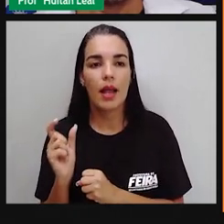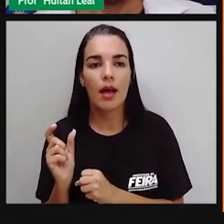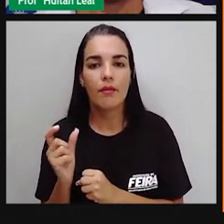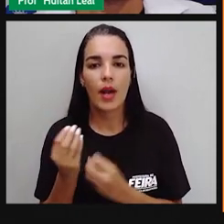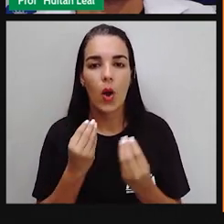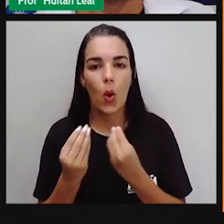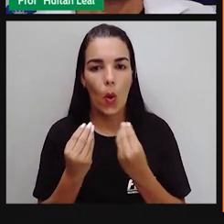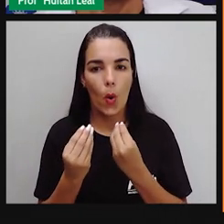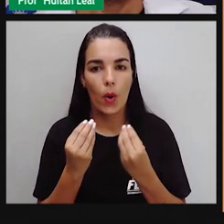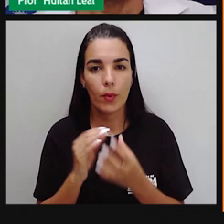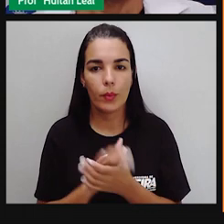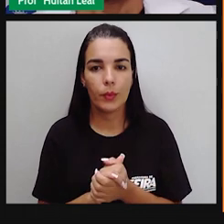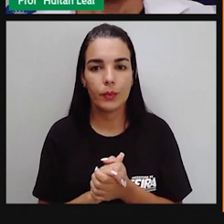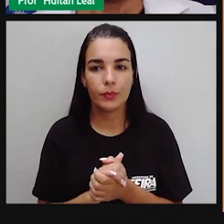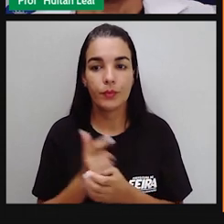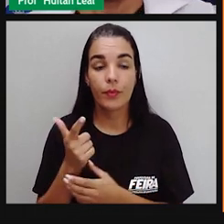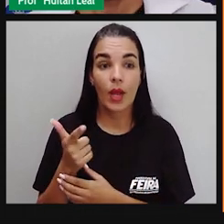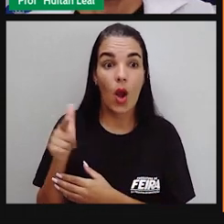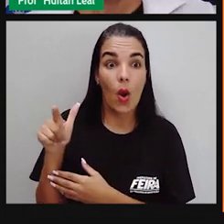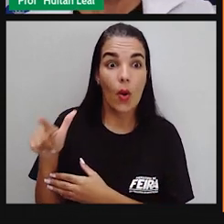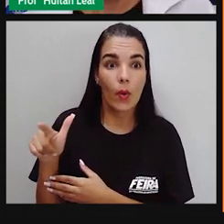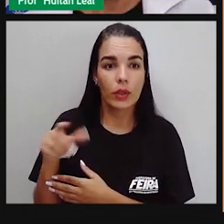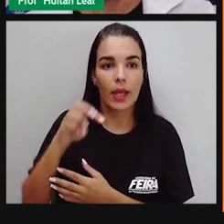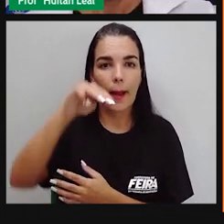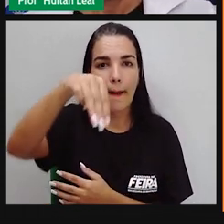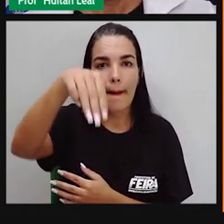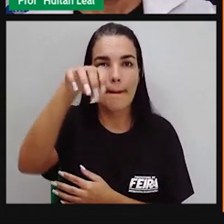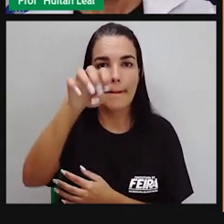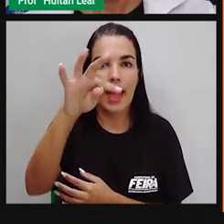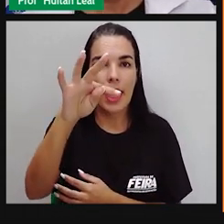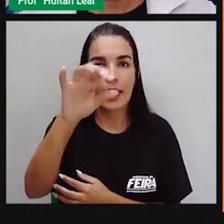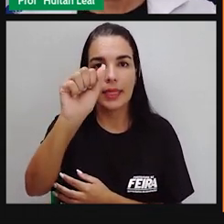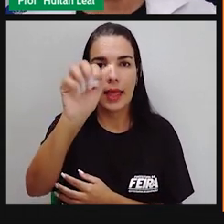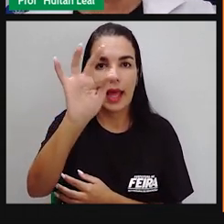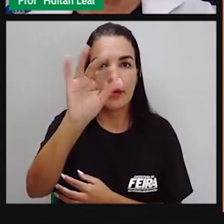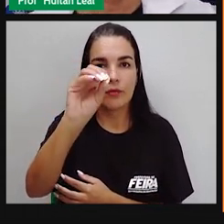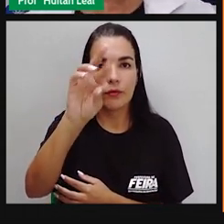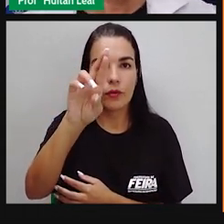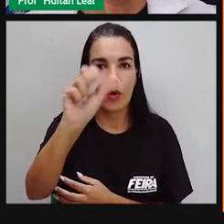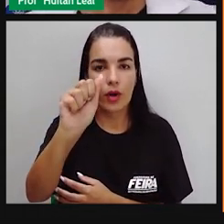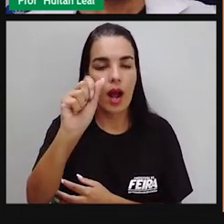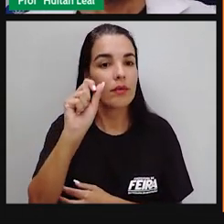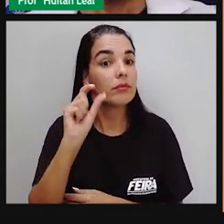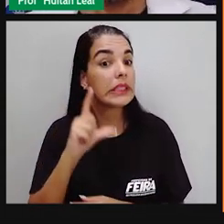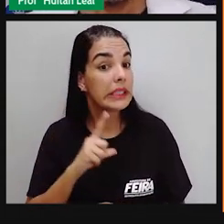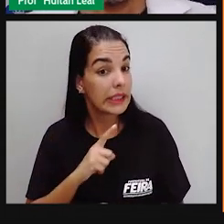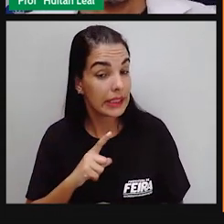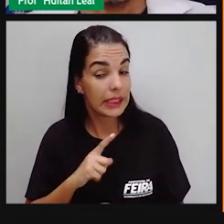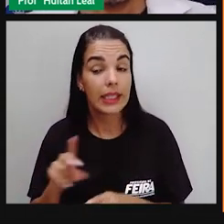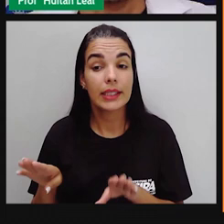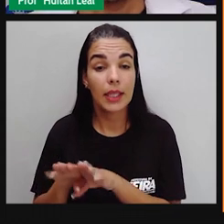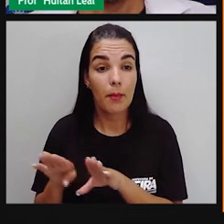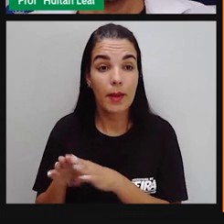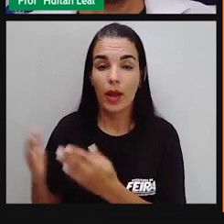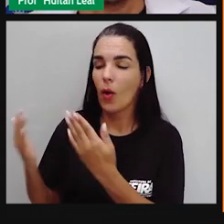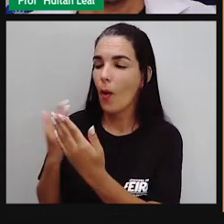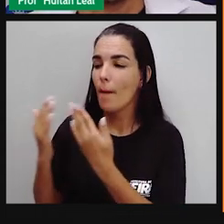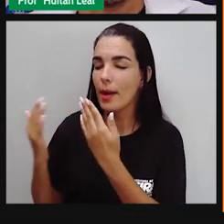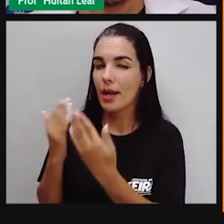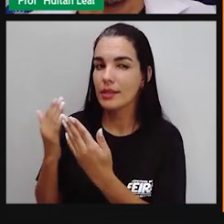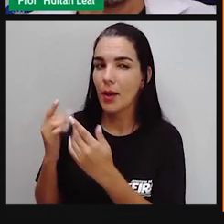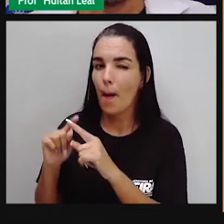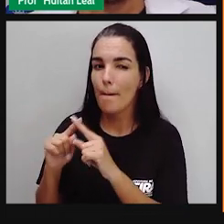Ok? Temos em seguida a metáfora. Ela é um tipo de comparação, só que é uma comparação